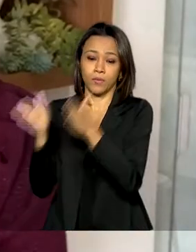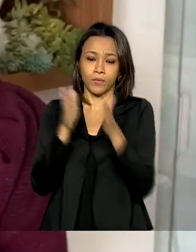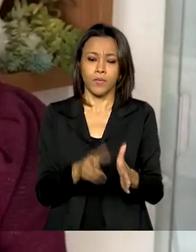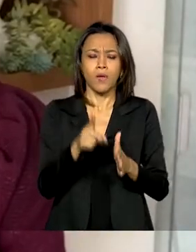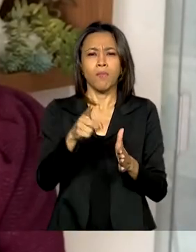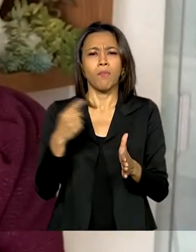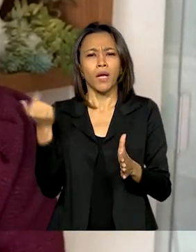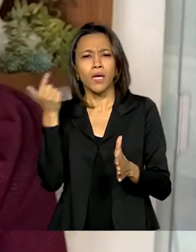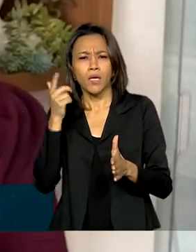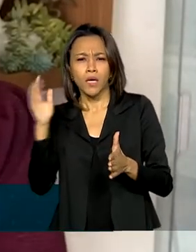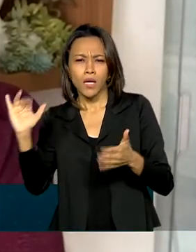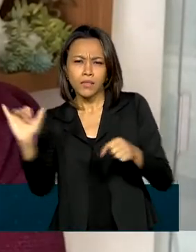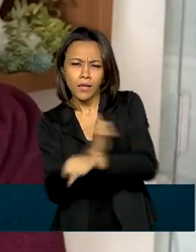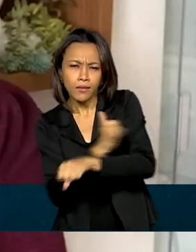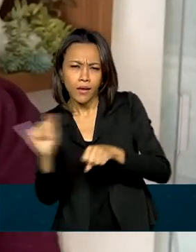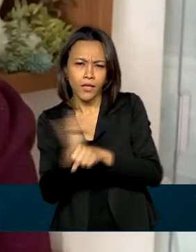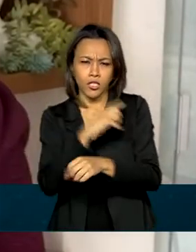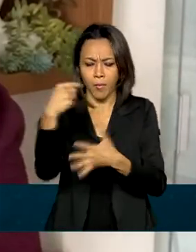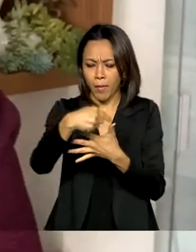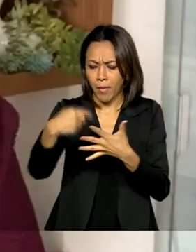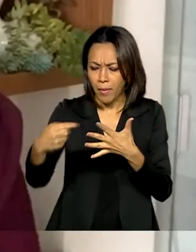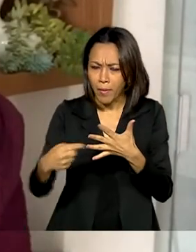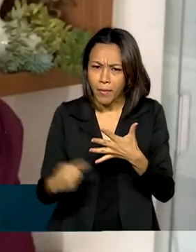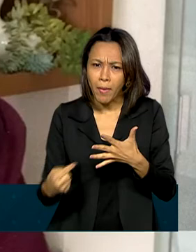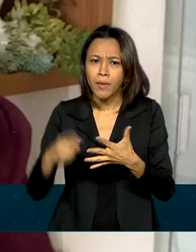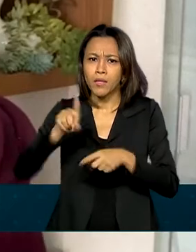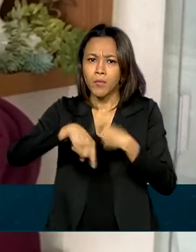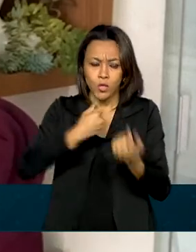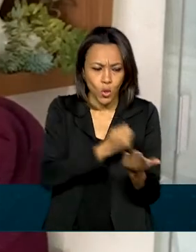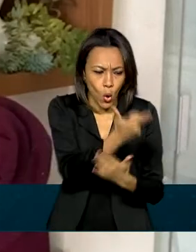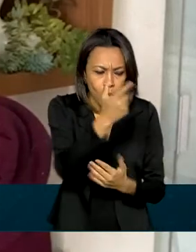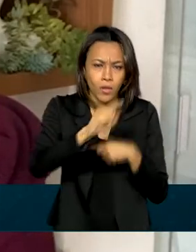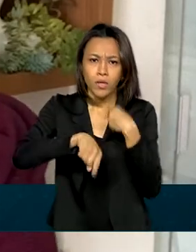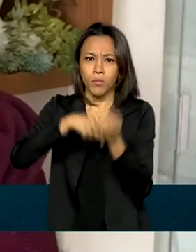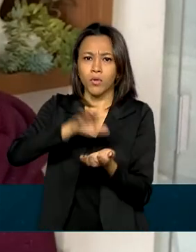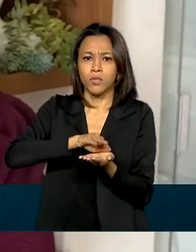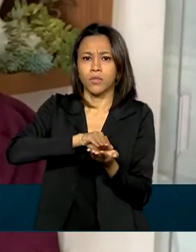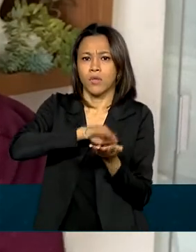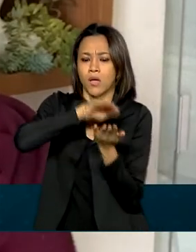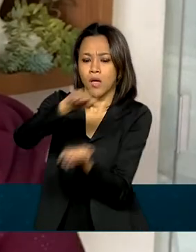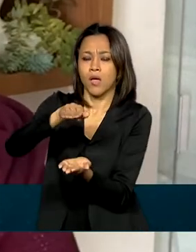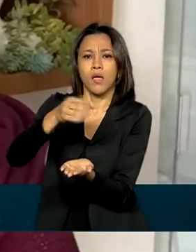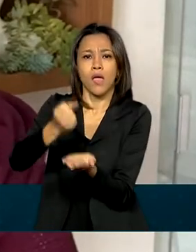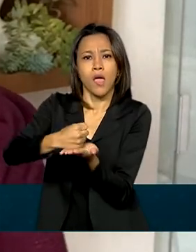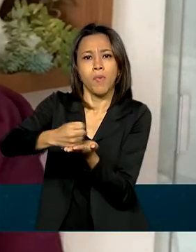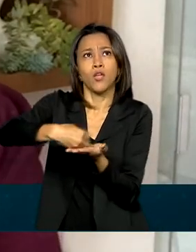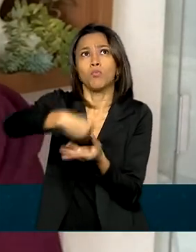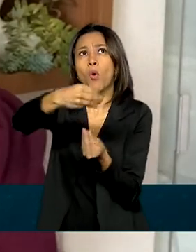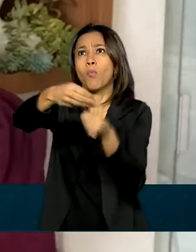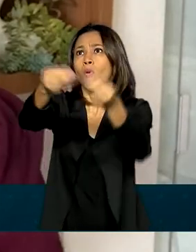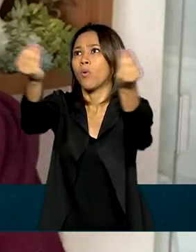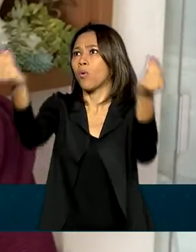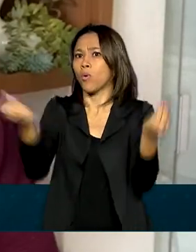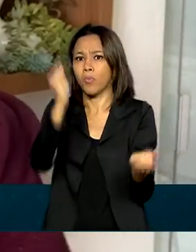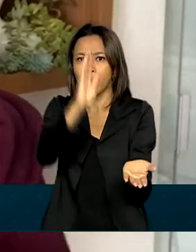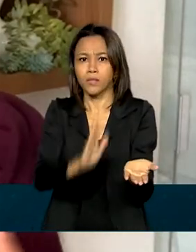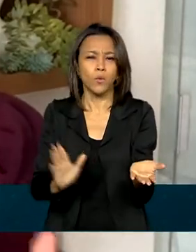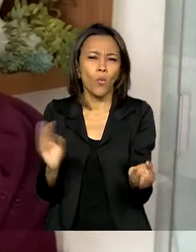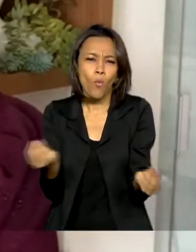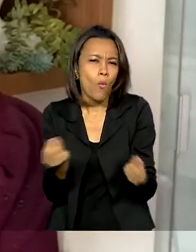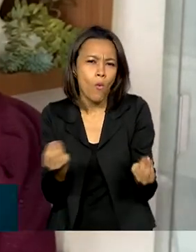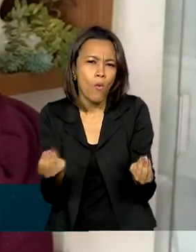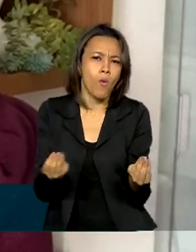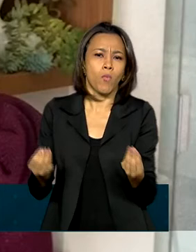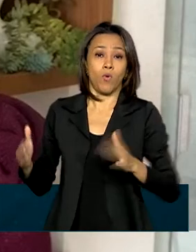estratégias de compra, venda e distribuição de medicamentos para intubação, o Ministério da Saúde